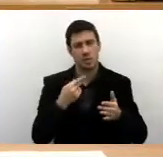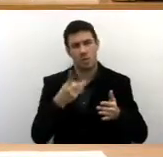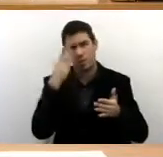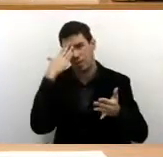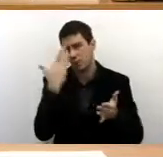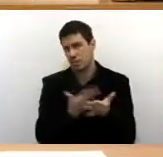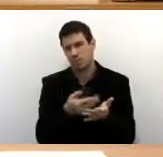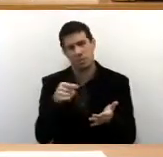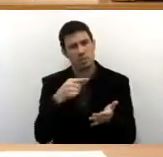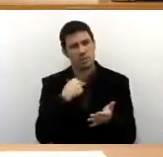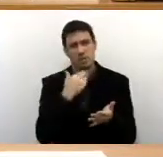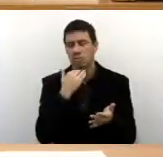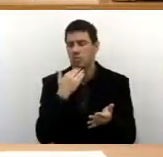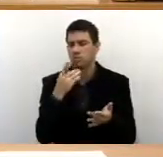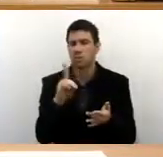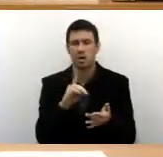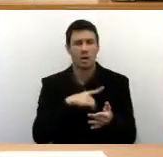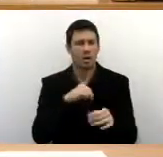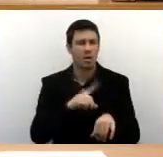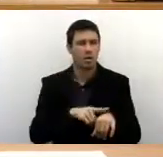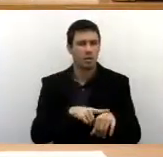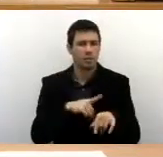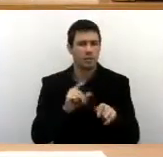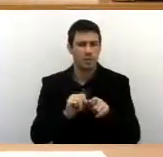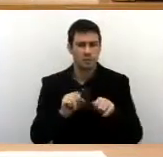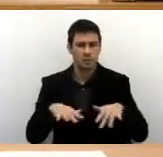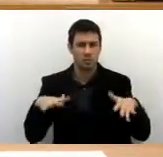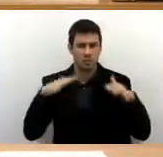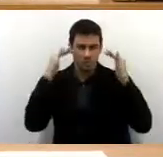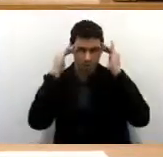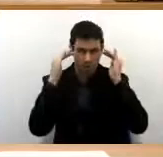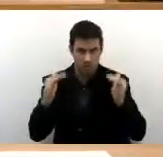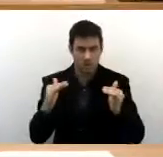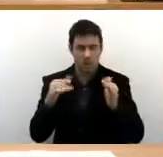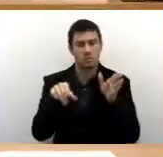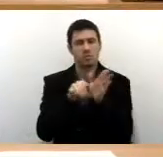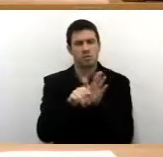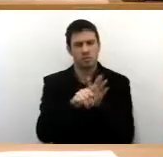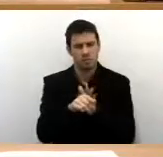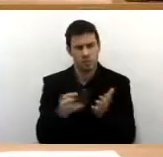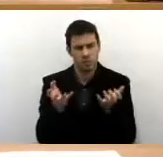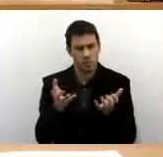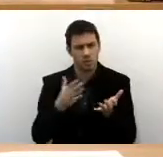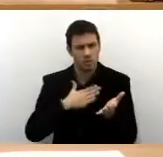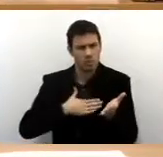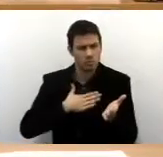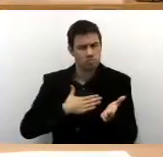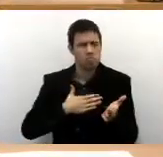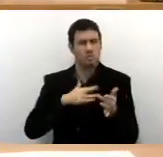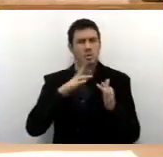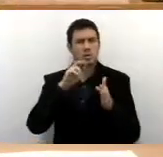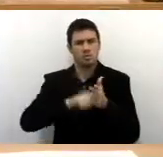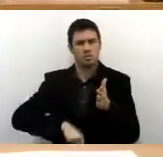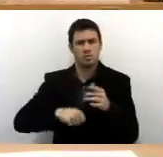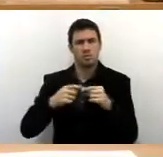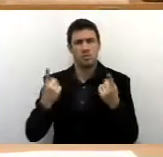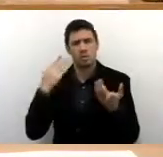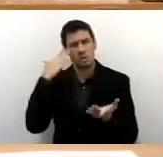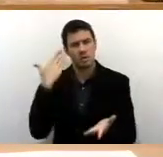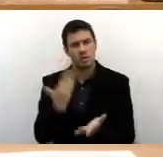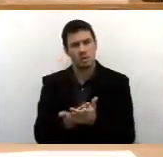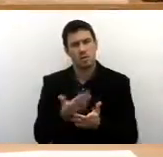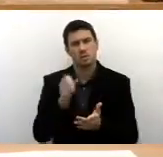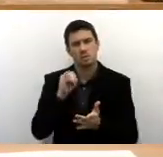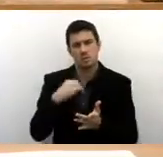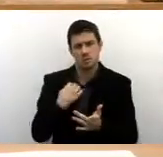não é aquilo que a gente está buscando com essa audiência. Respeito os questionamentos do senhor, gostaria de deixar registrado aqui, mas acredito que se a